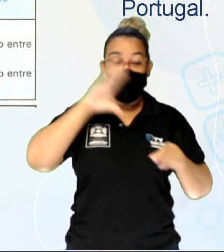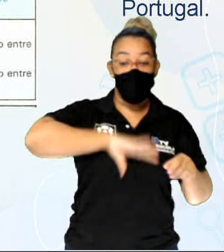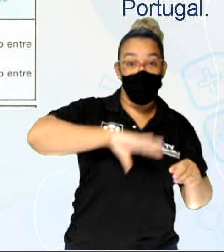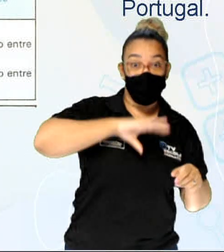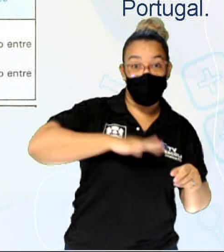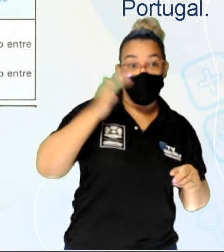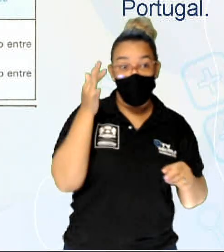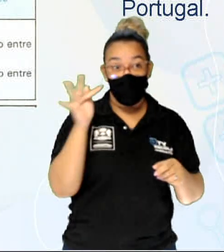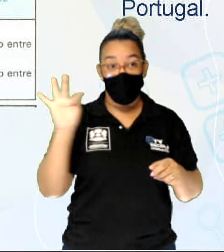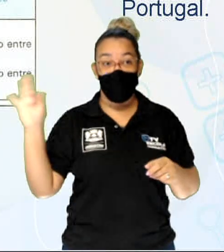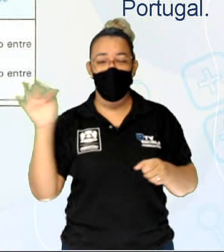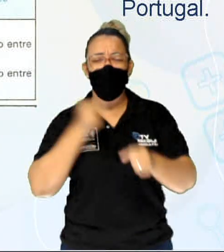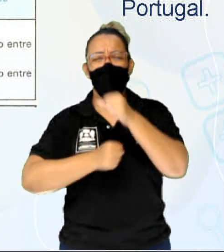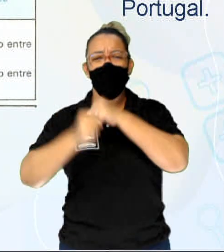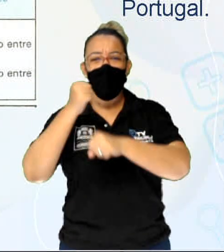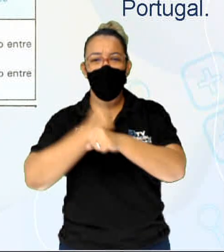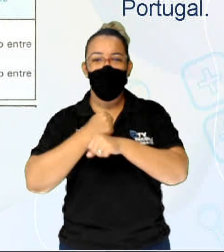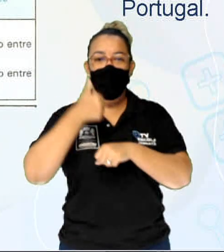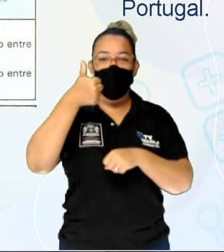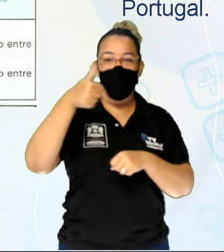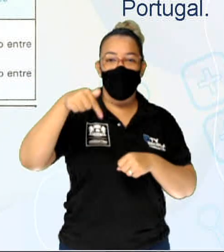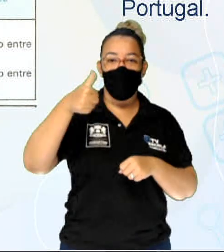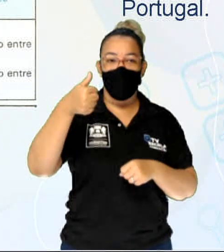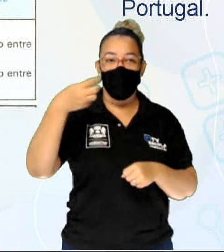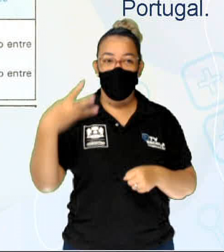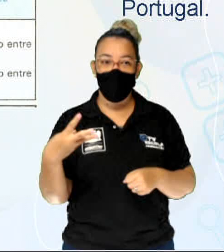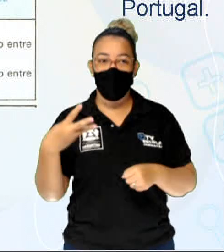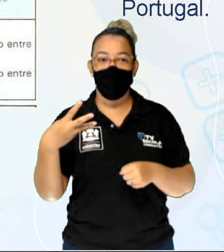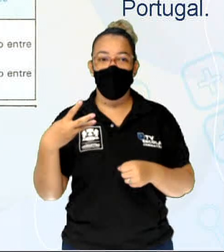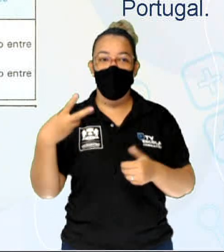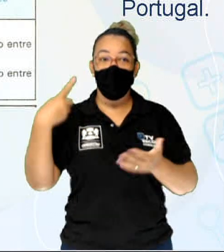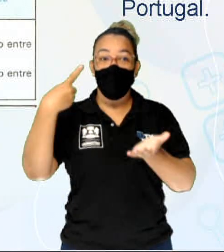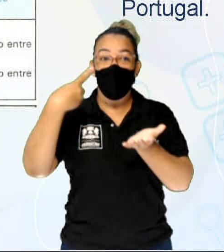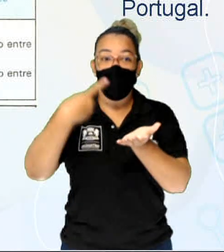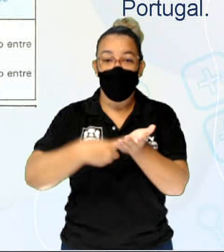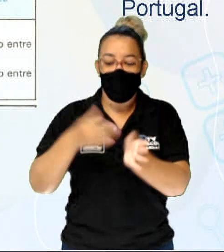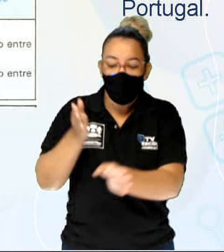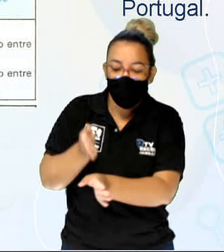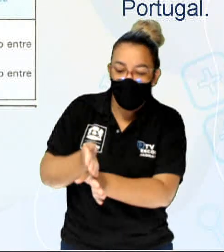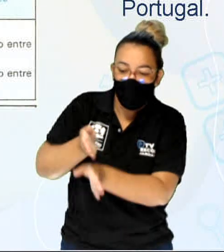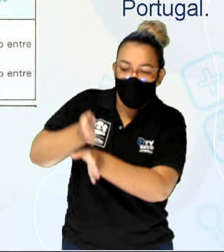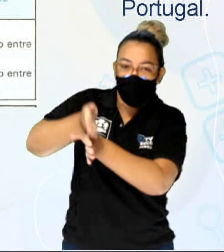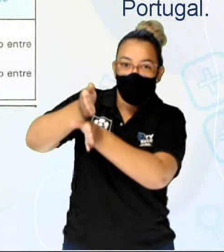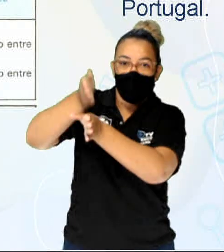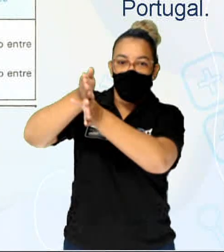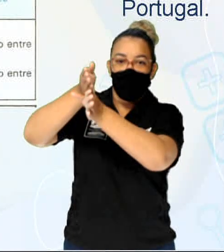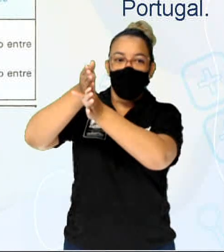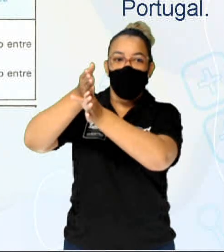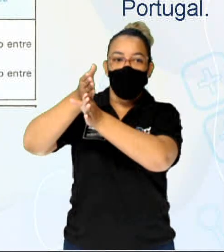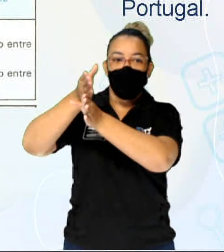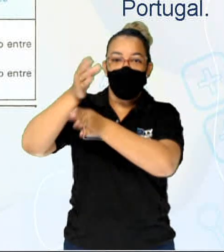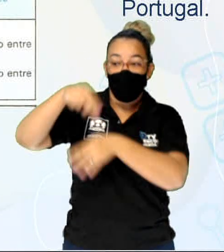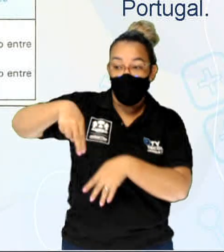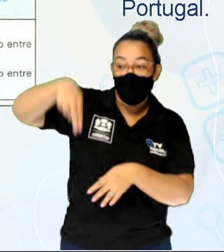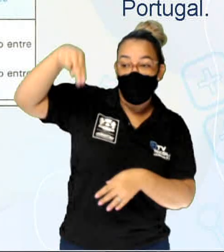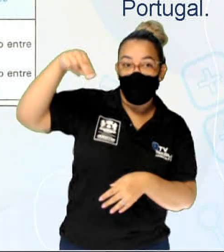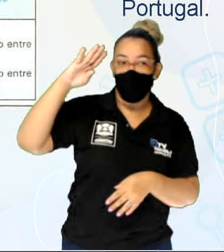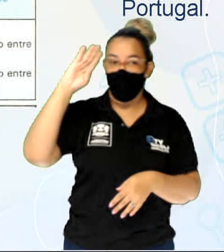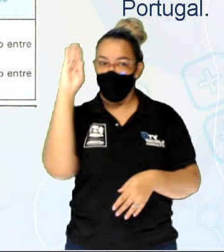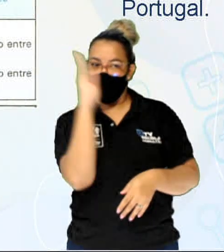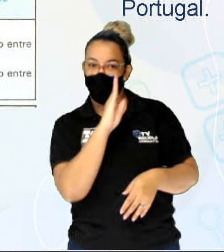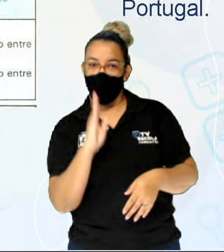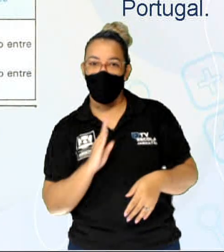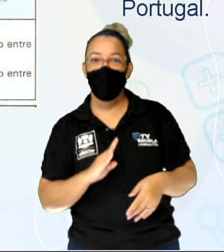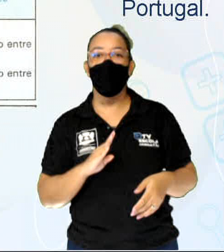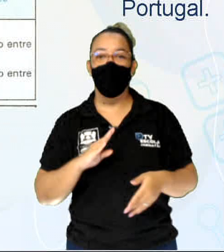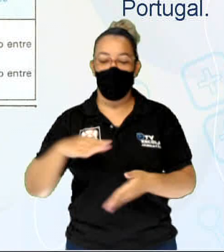e França, 1713, estabelece fronteiras portuguesas no norte do Brasil. Então, o Rio Oiapoque